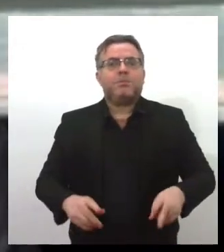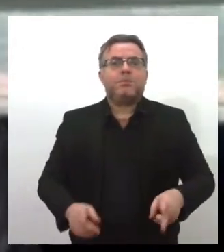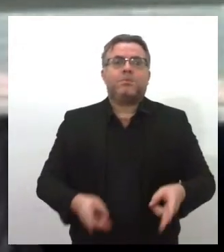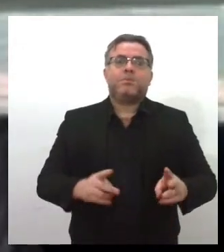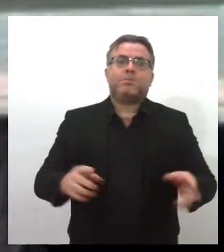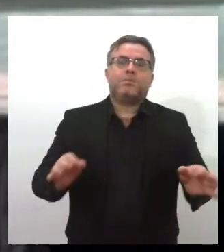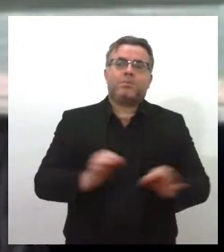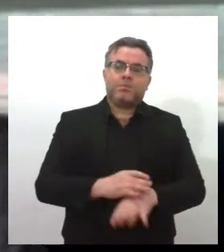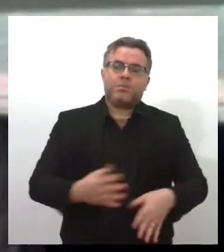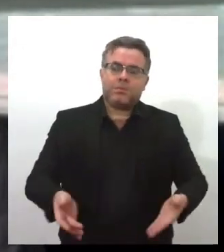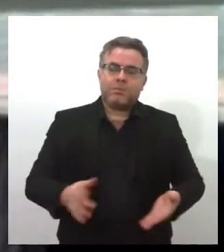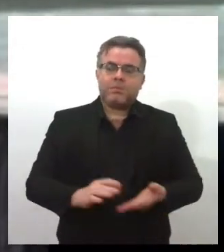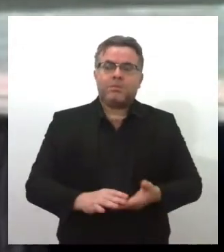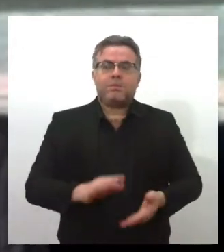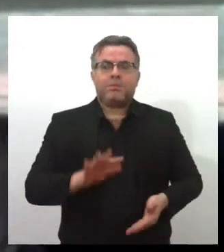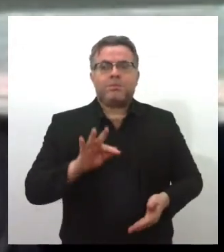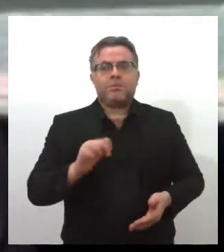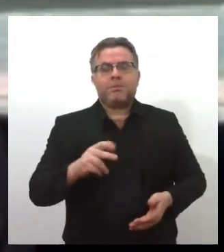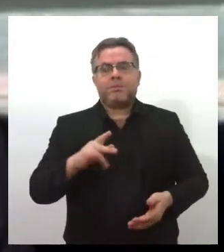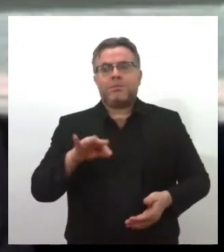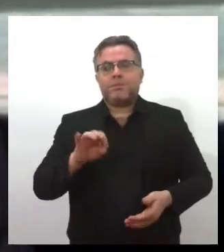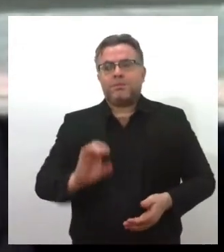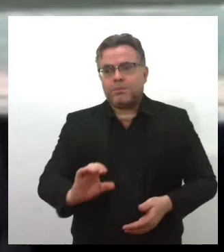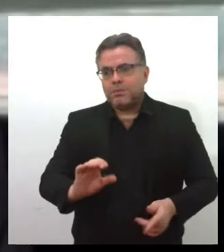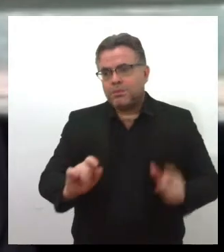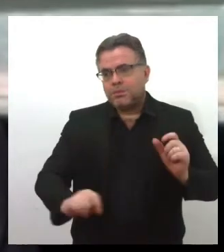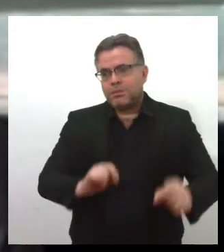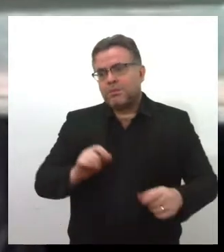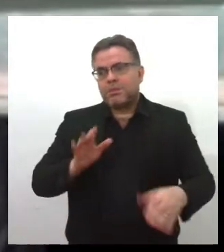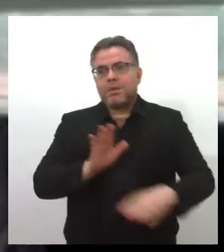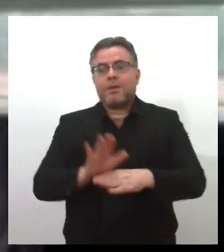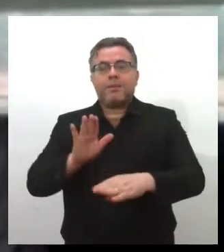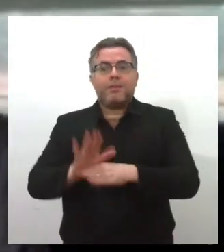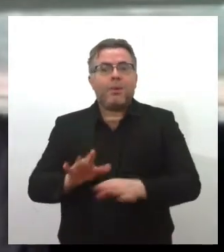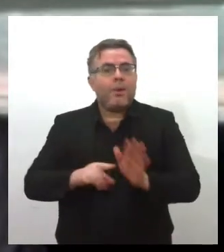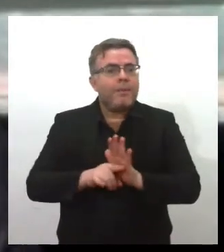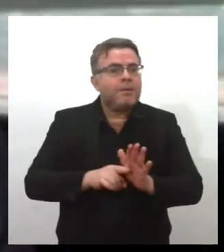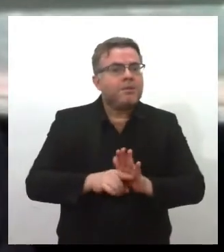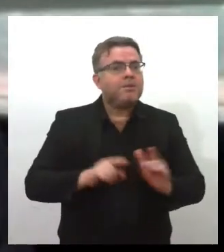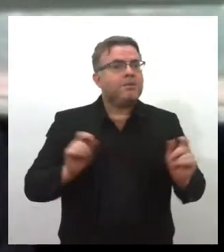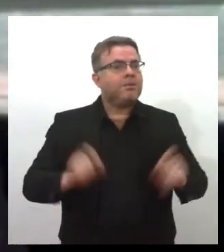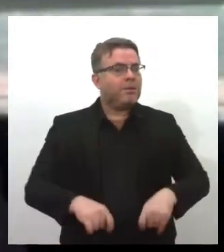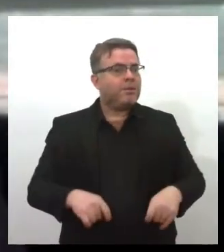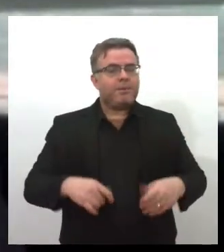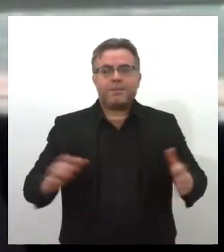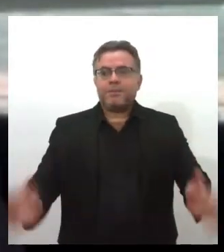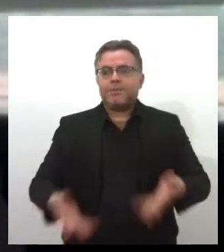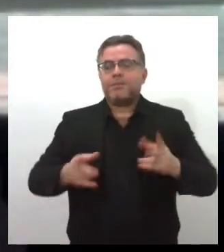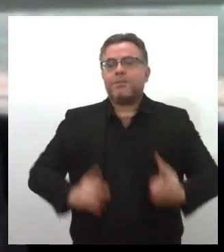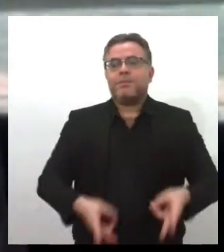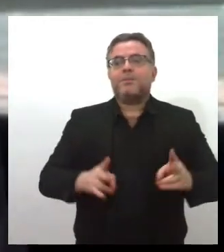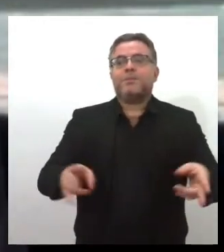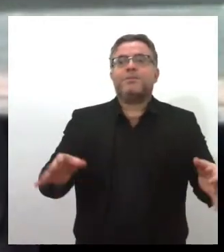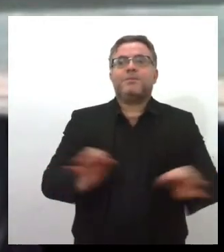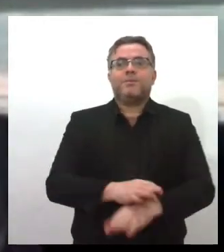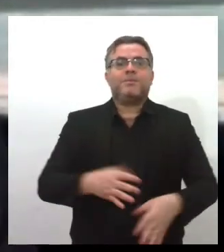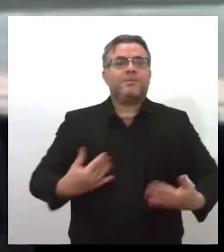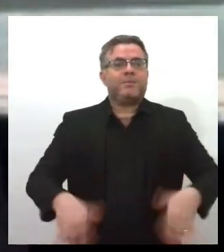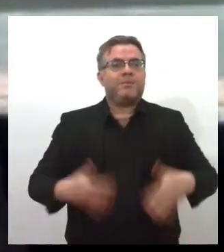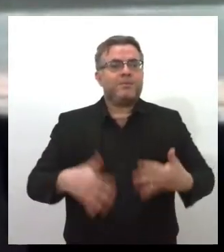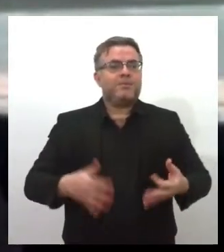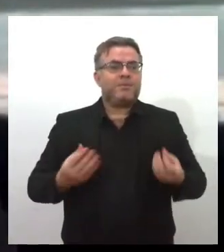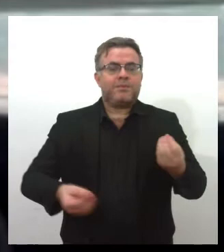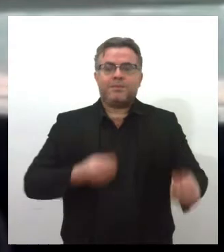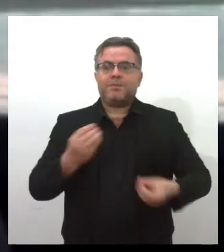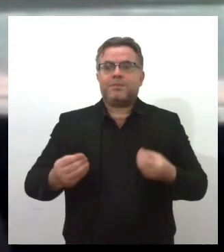apoio da fundação, da FAPTEC, que é a Fundação de Apoio à Pesquisa aqui no Estado, onde a gente busca estar fomentando a ciência e tecnologia em todos